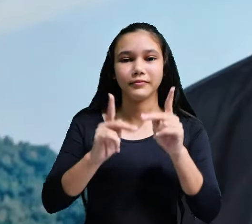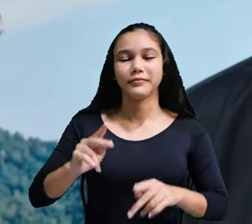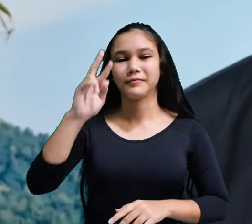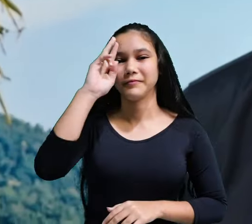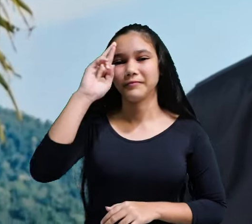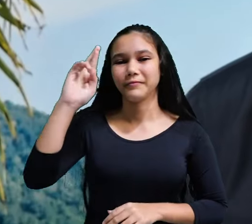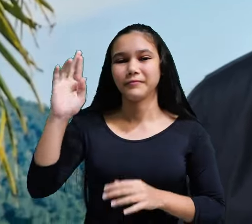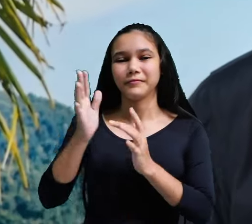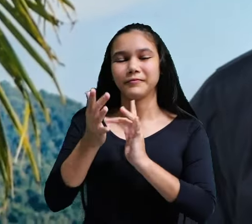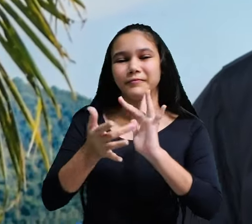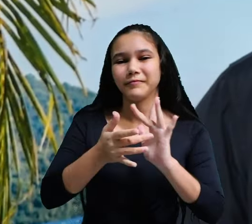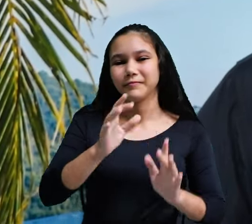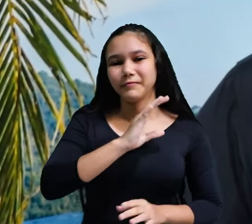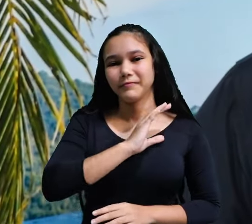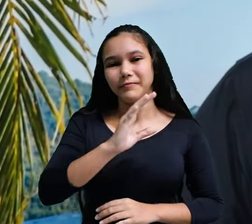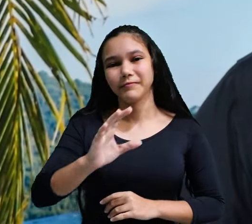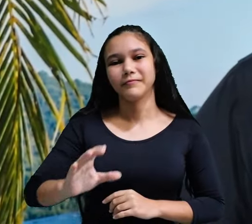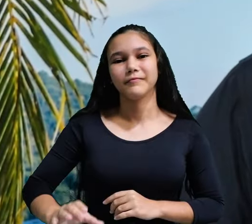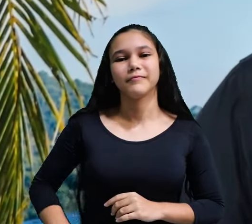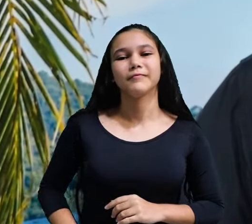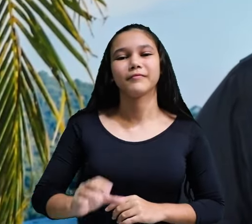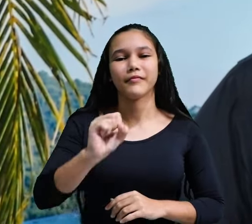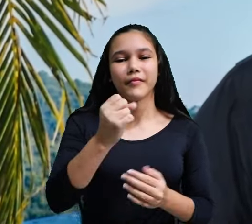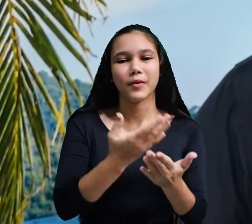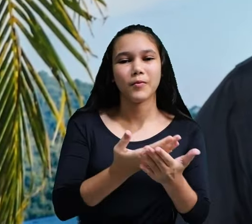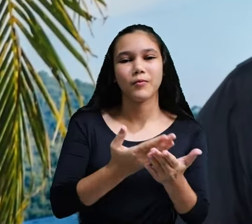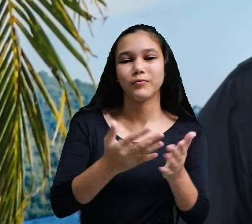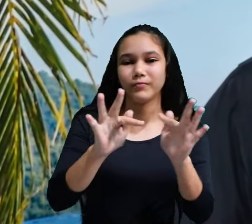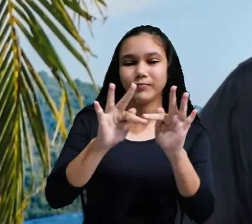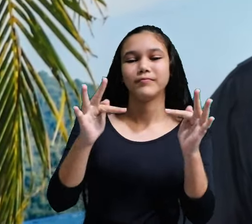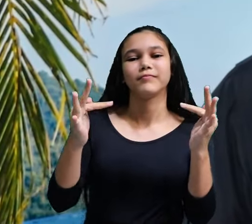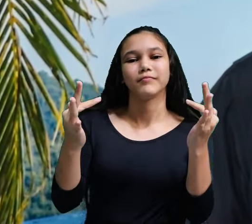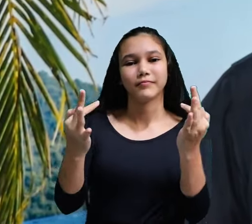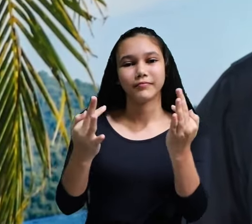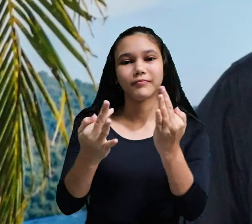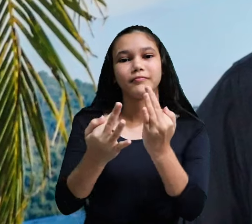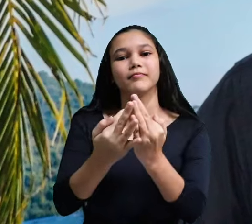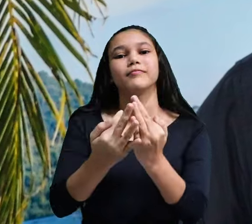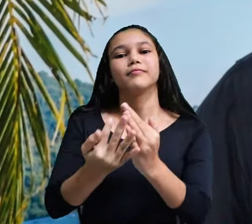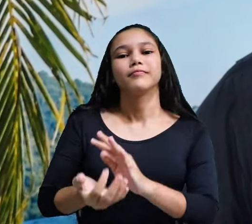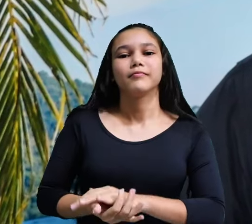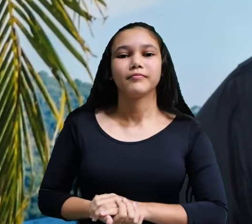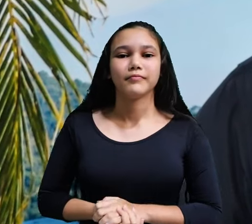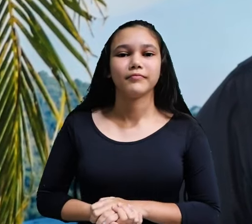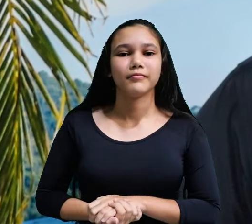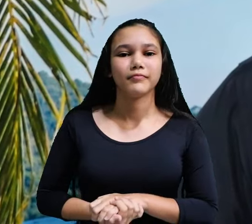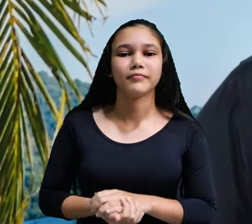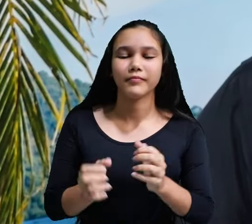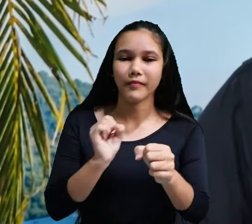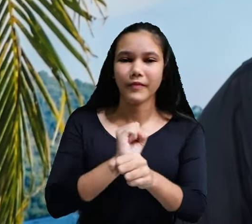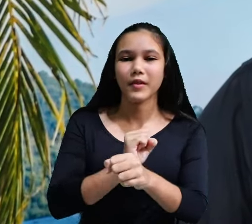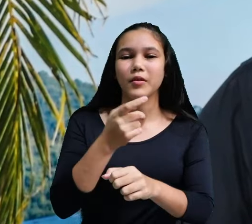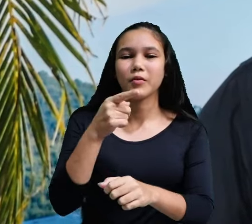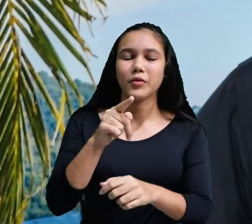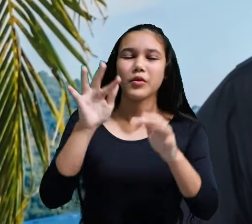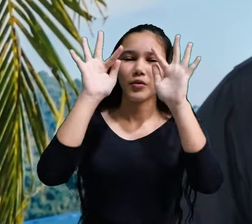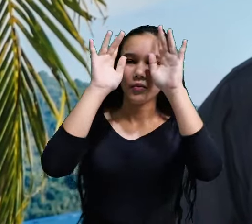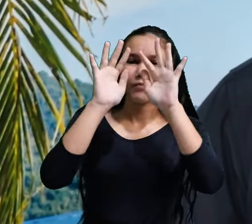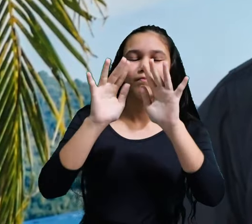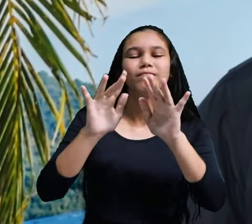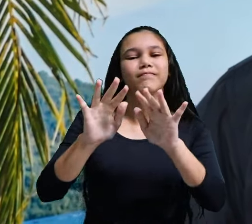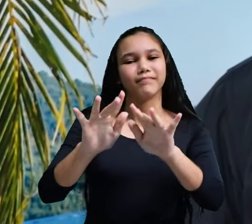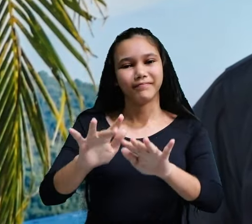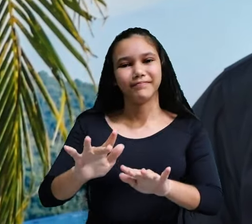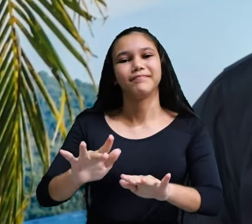A paz do Senhor Jesus Cristo, oitavo dia do nosso Devocional da Família e espero que você esteja